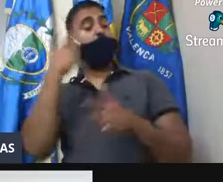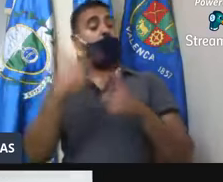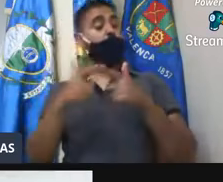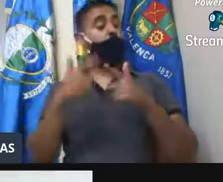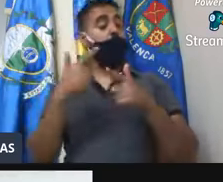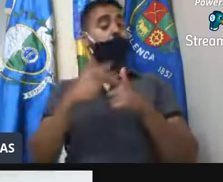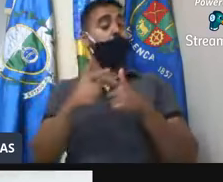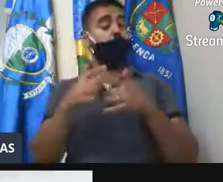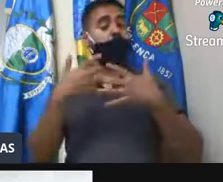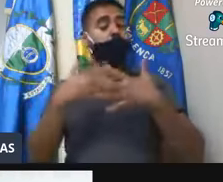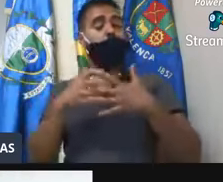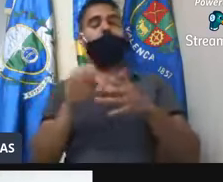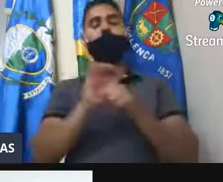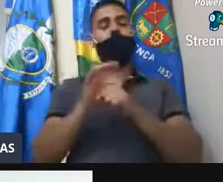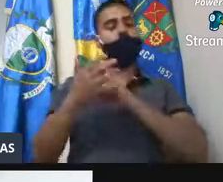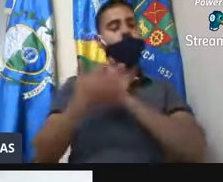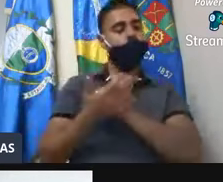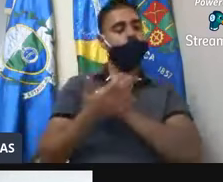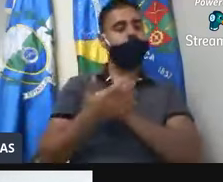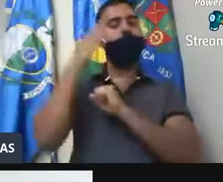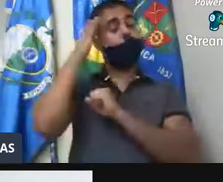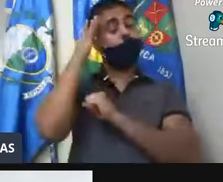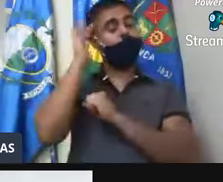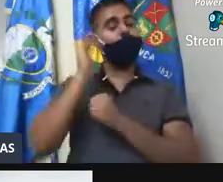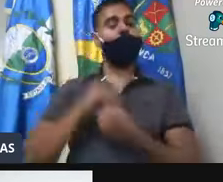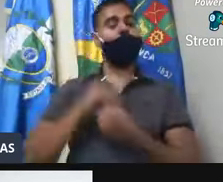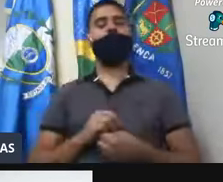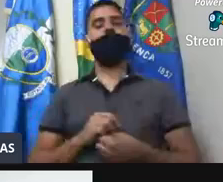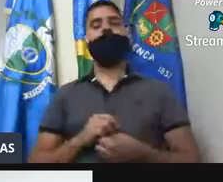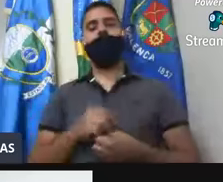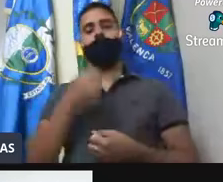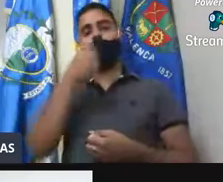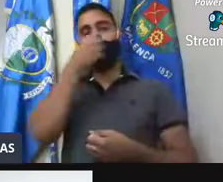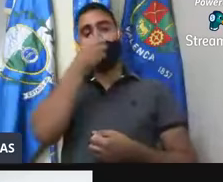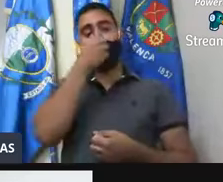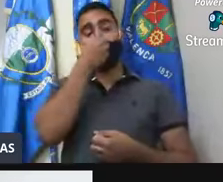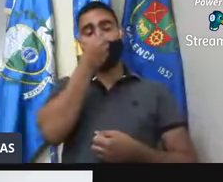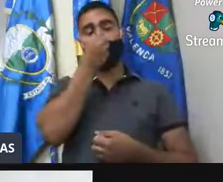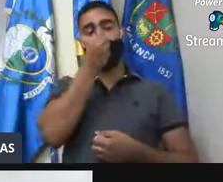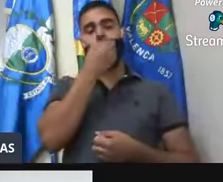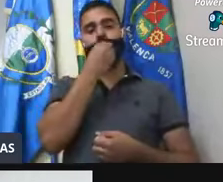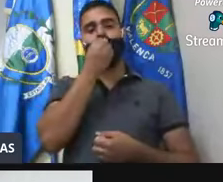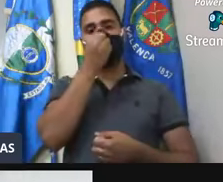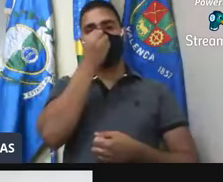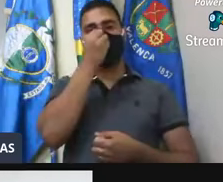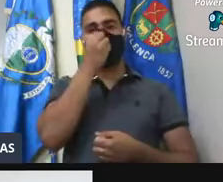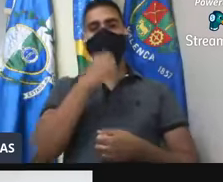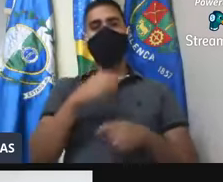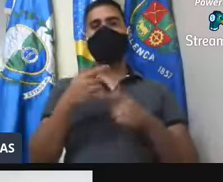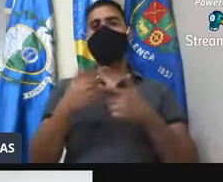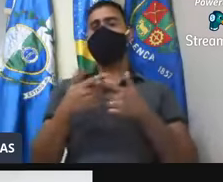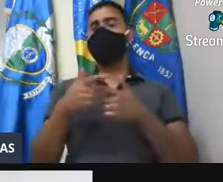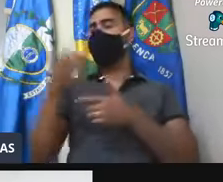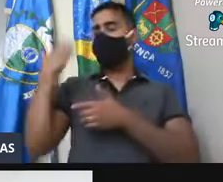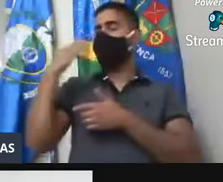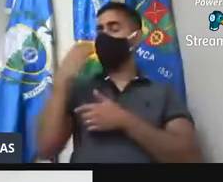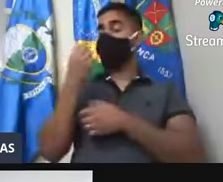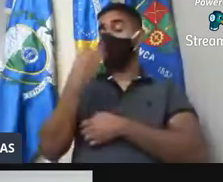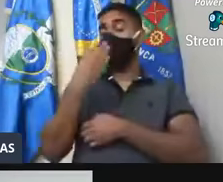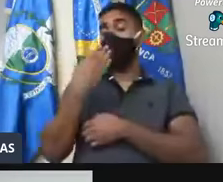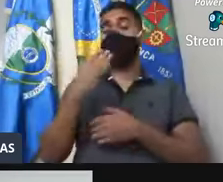regiões que a gente sabe que tem essa precariedade aí, funcionava perfeitamente, é na localidade do Rancho Núcleo.